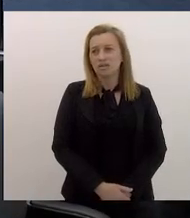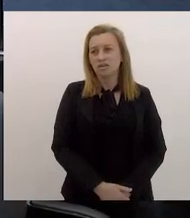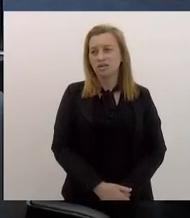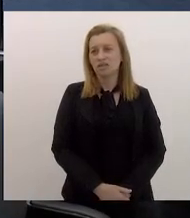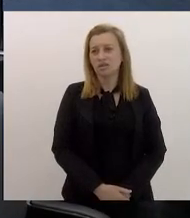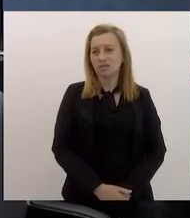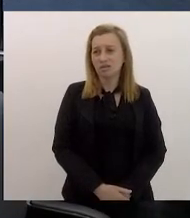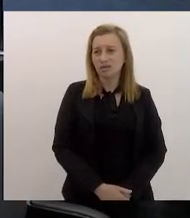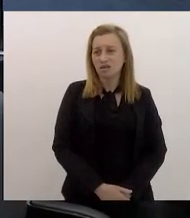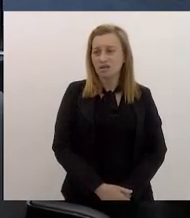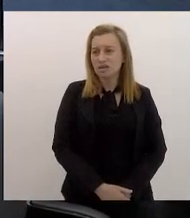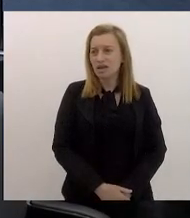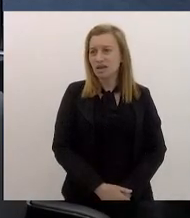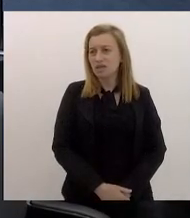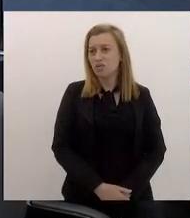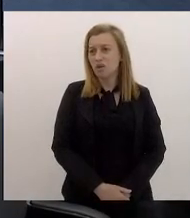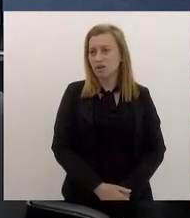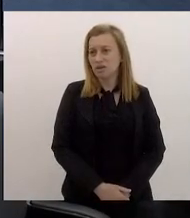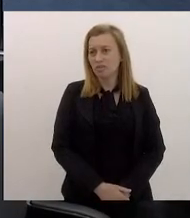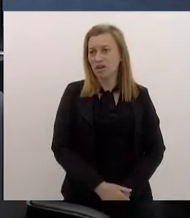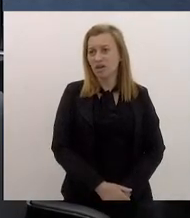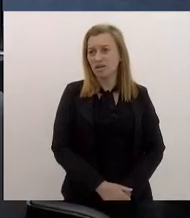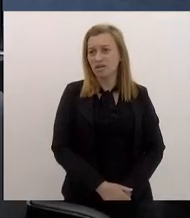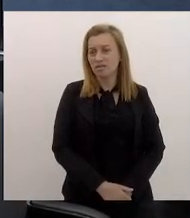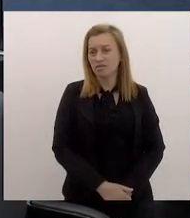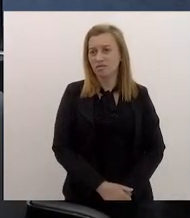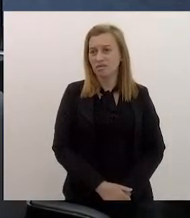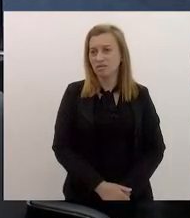Mas aqui não está colocando em dúvida